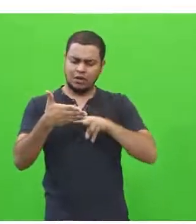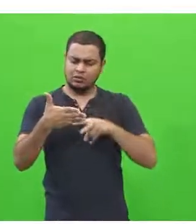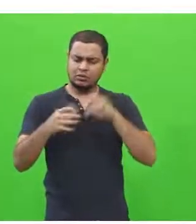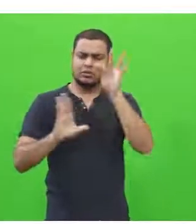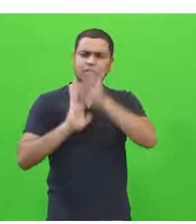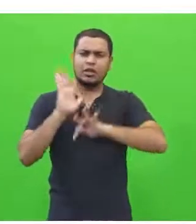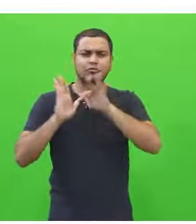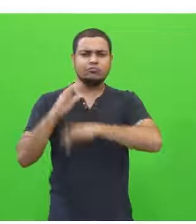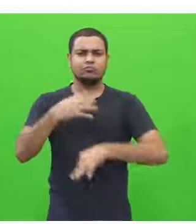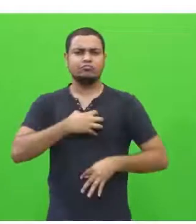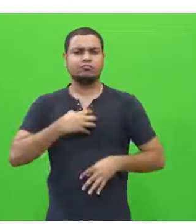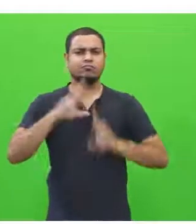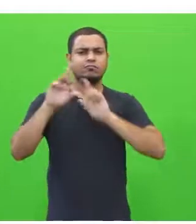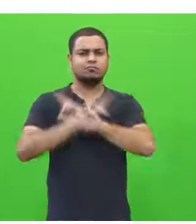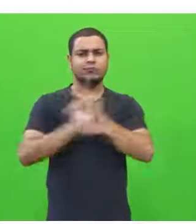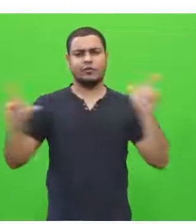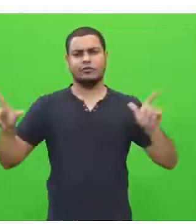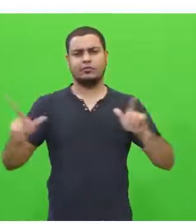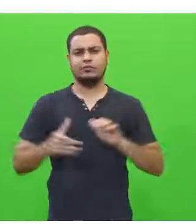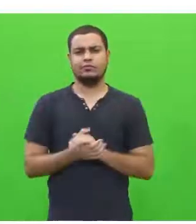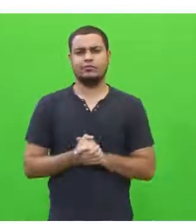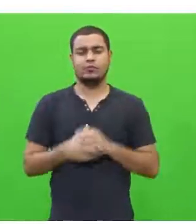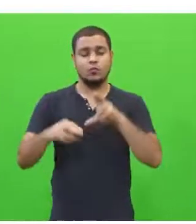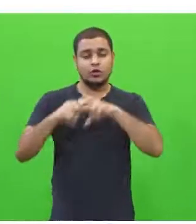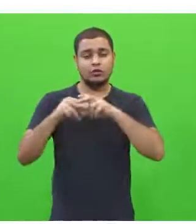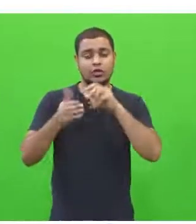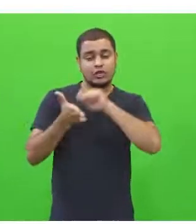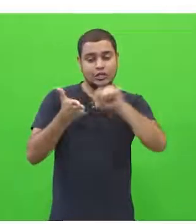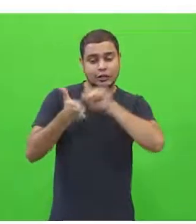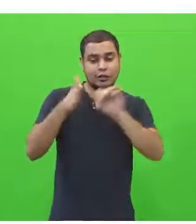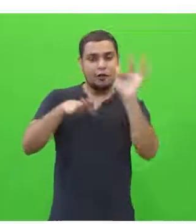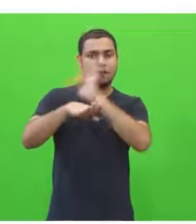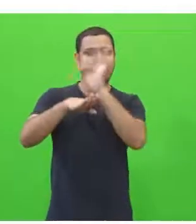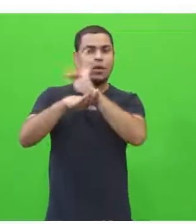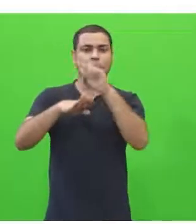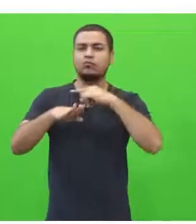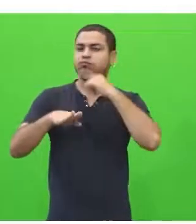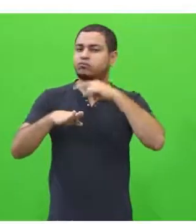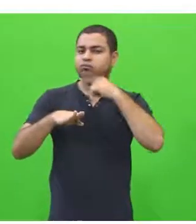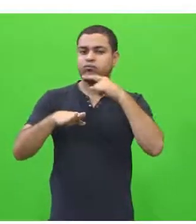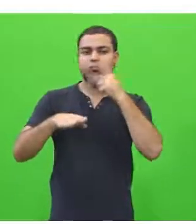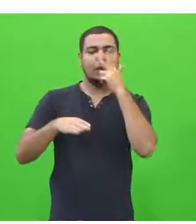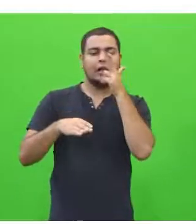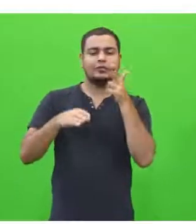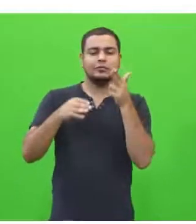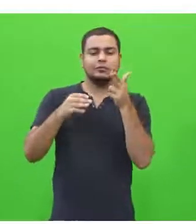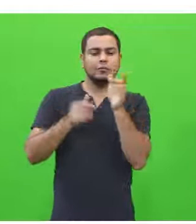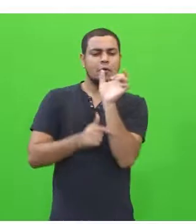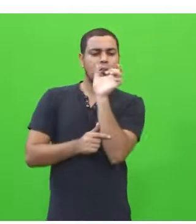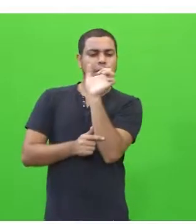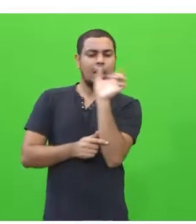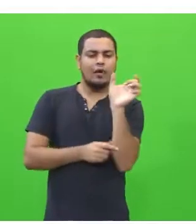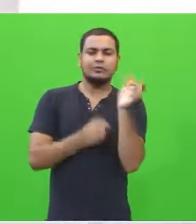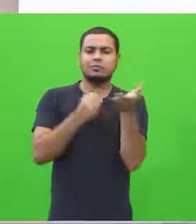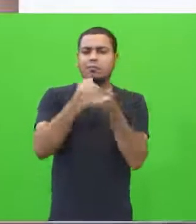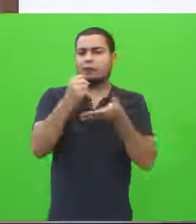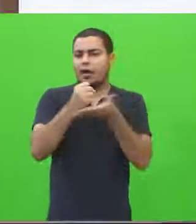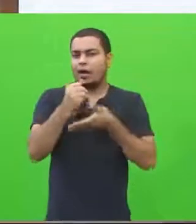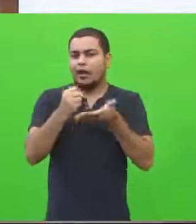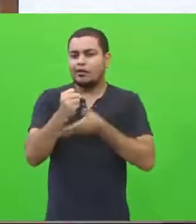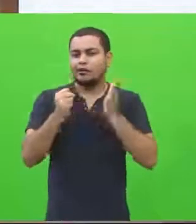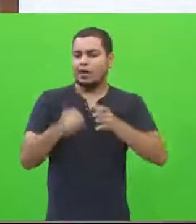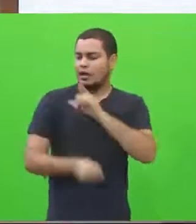Uma escrita formal da língua portuguesa. Estão comprometendo aí palavras que deveriam ter sido já